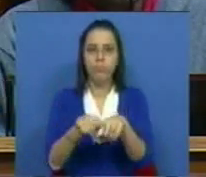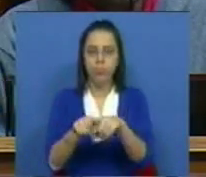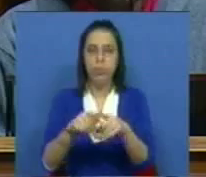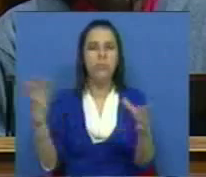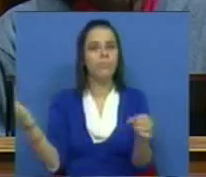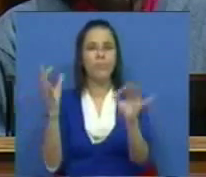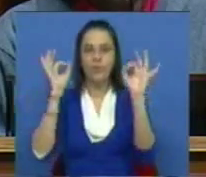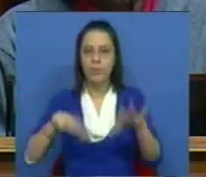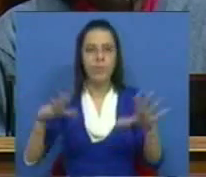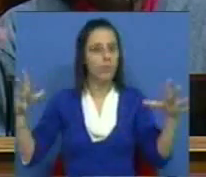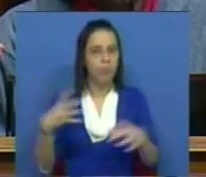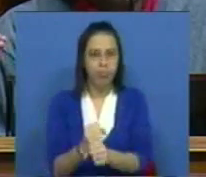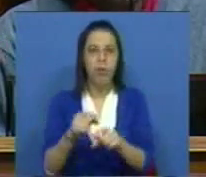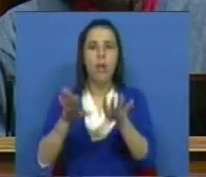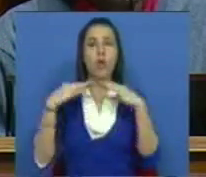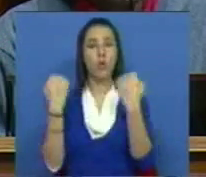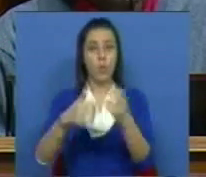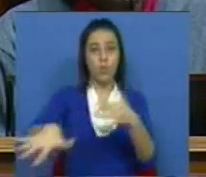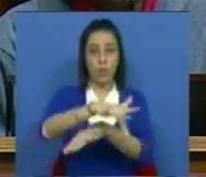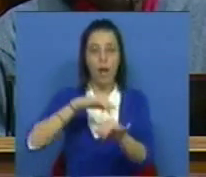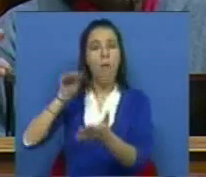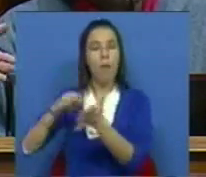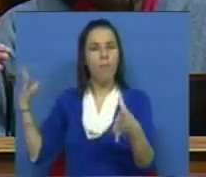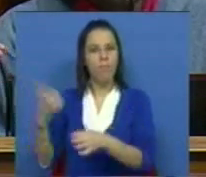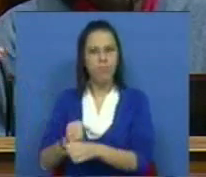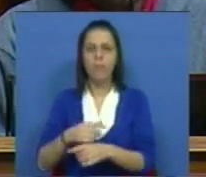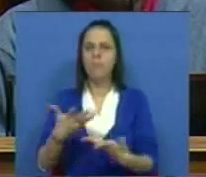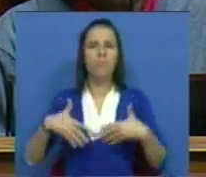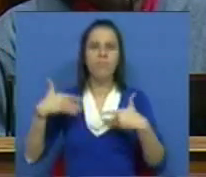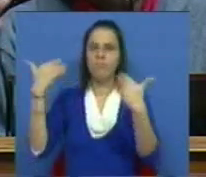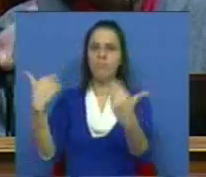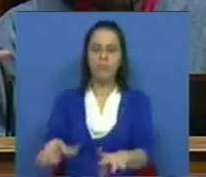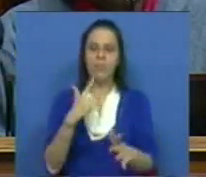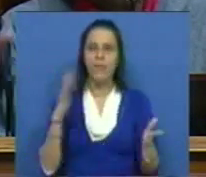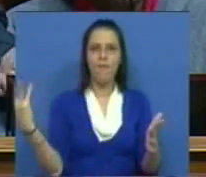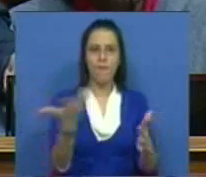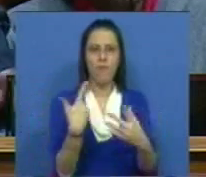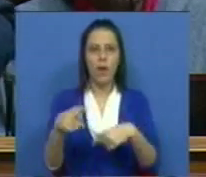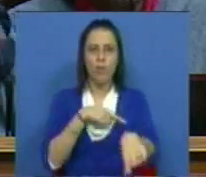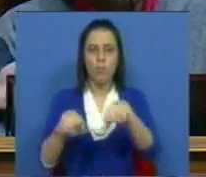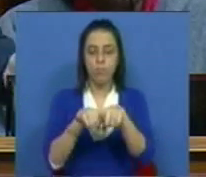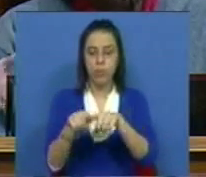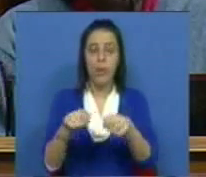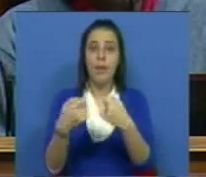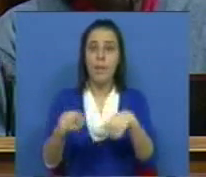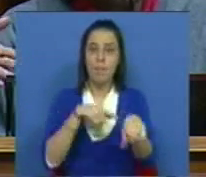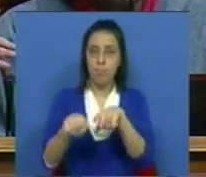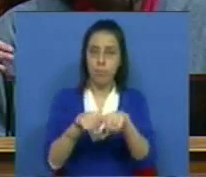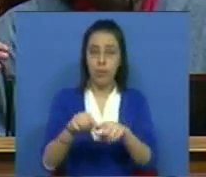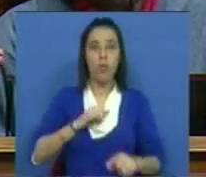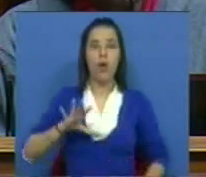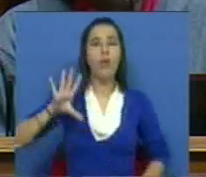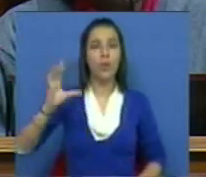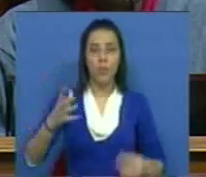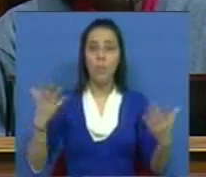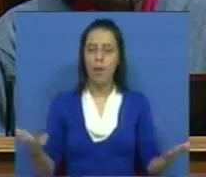erradicação da pobreza das sociedades, foi completamente abandonado por um conjunto de políticos e de partidos políticos no